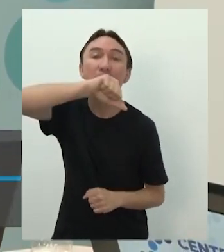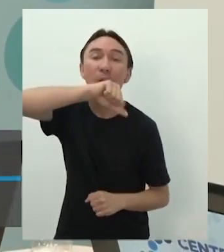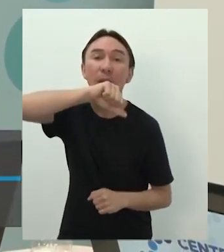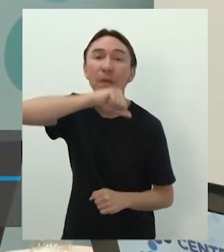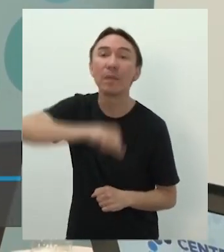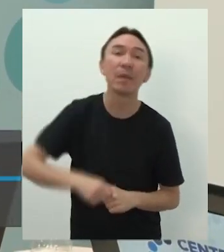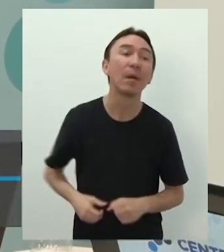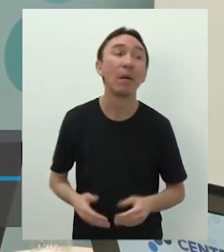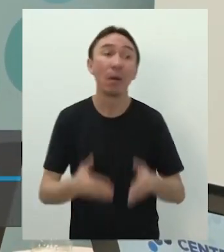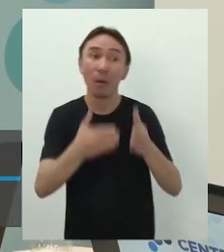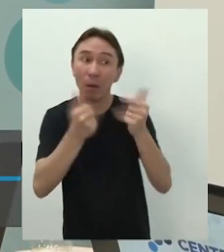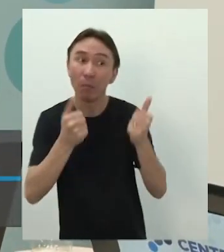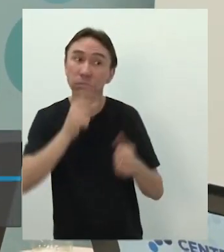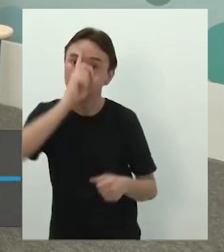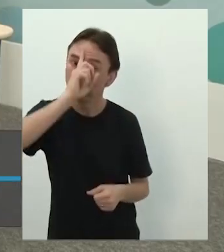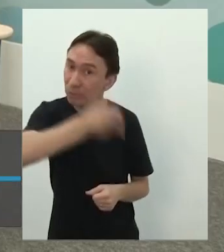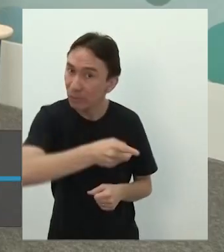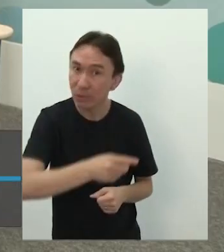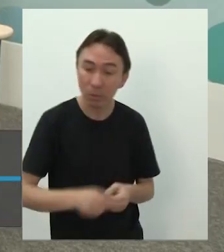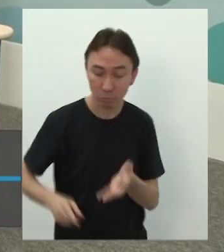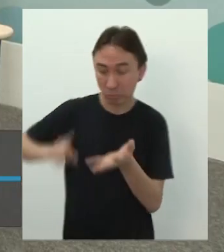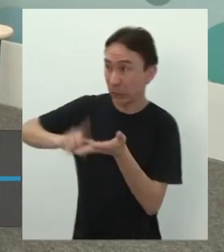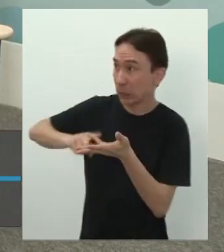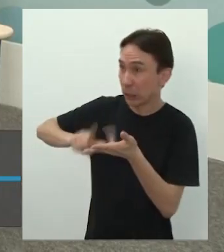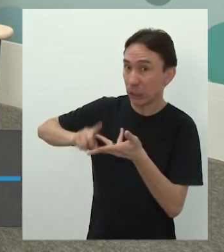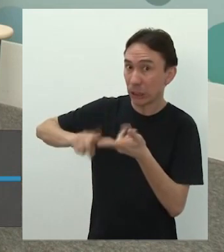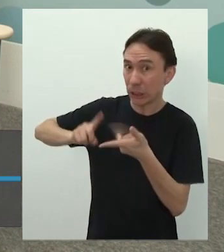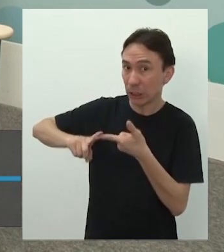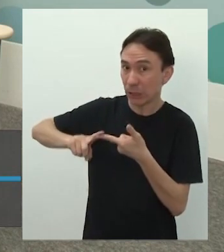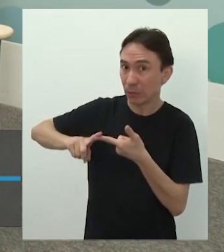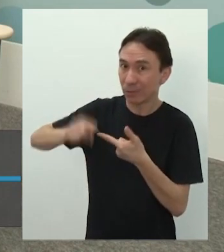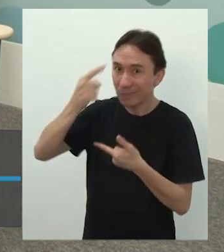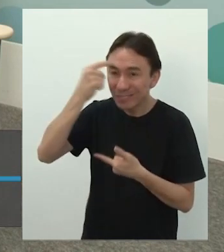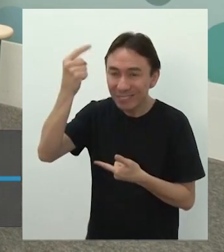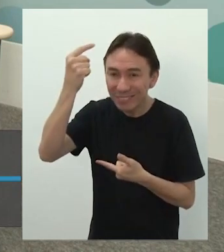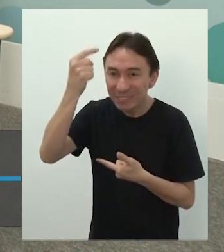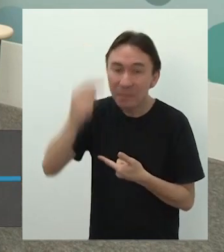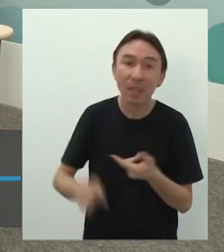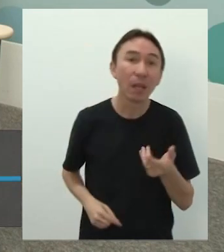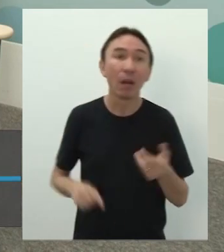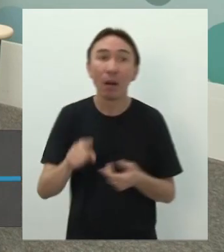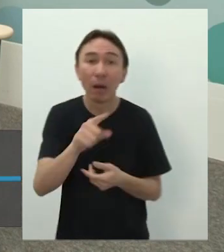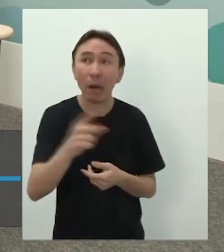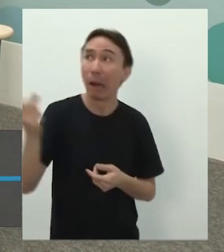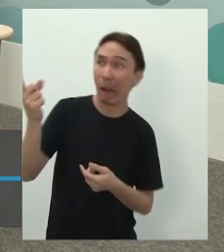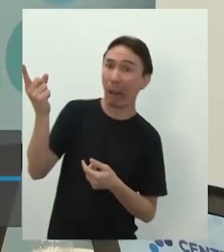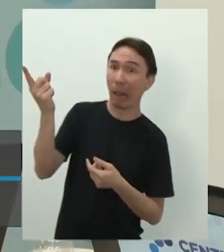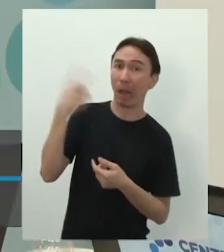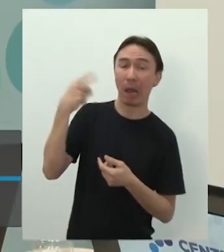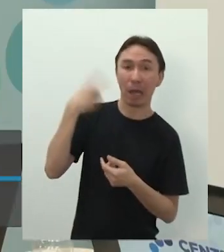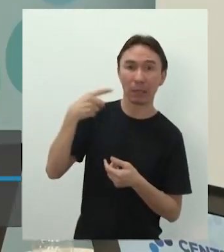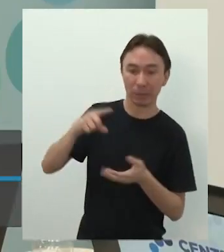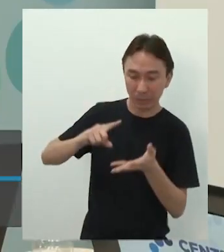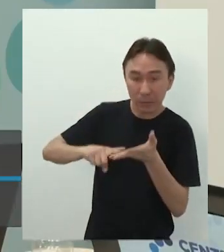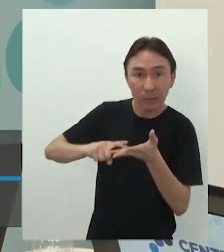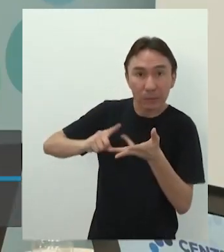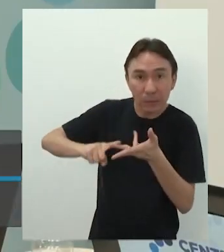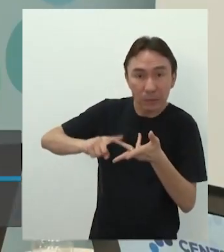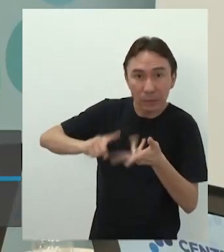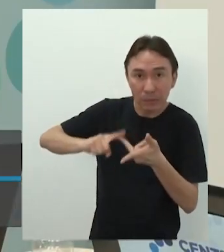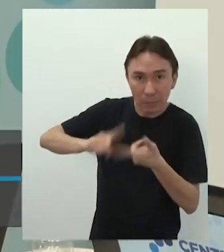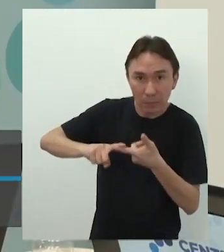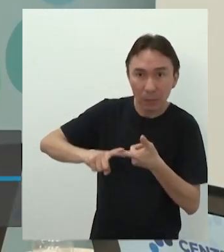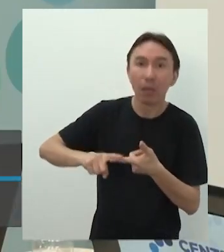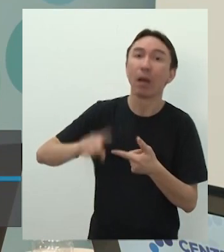Ela te explica. Faz isso, isso e isso. Essa palavra para eles é nova, não é? Exato. A palavra para eles Está dando ordens para você. Está prescrevendo, está orientando.